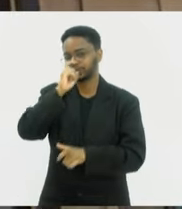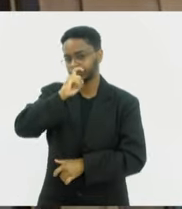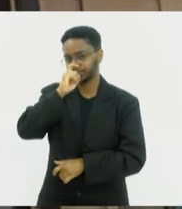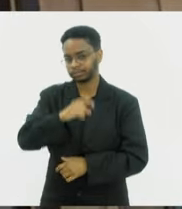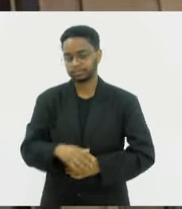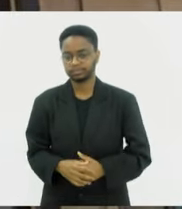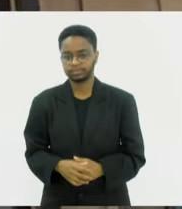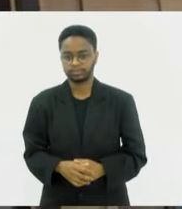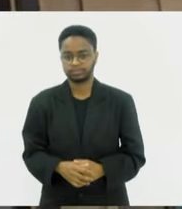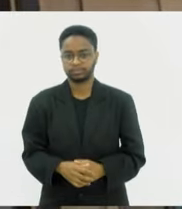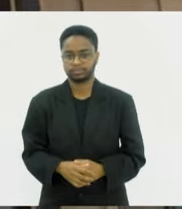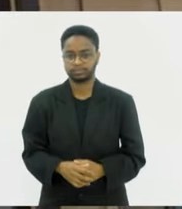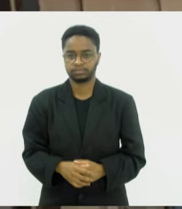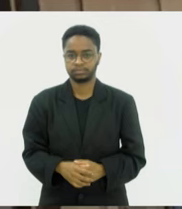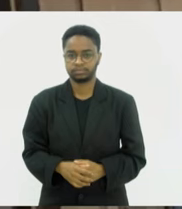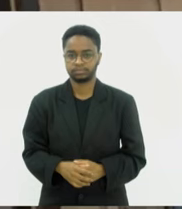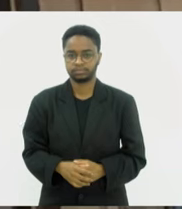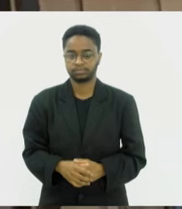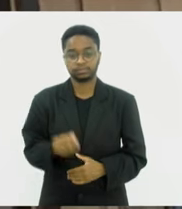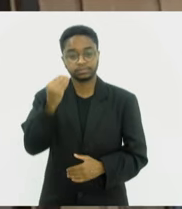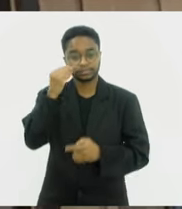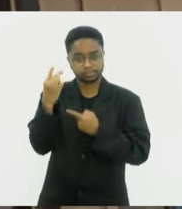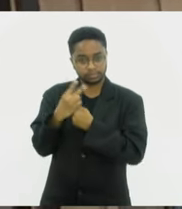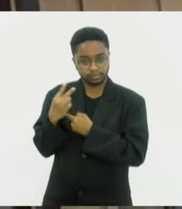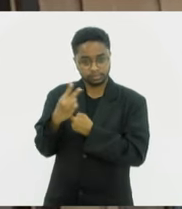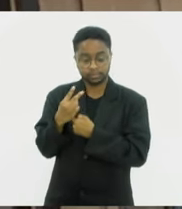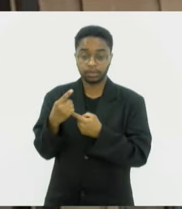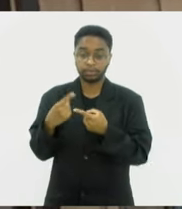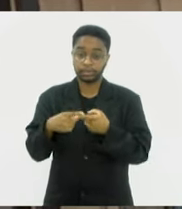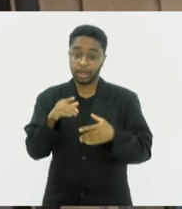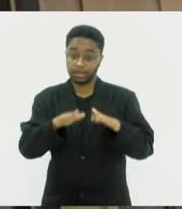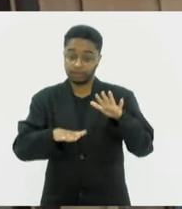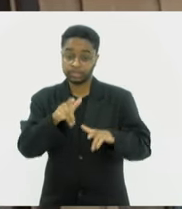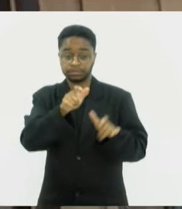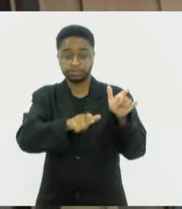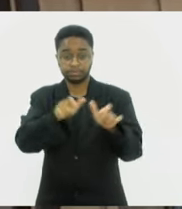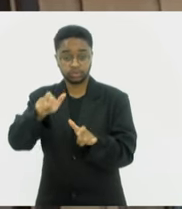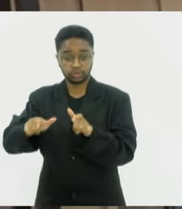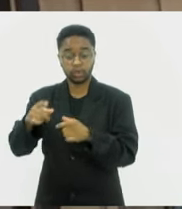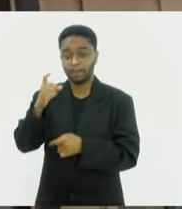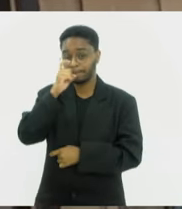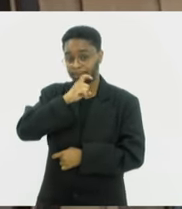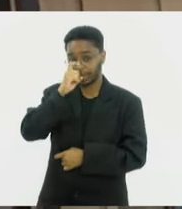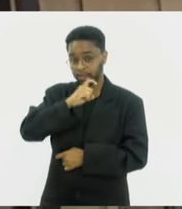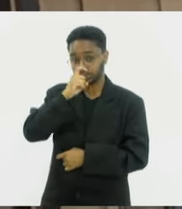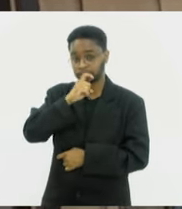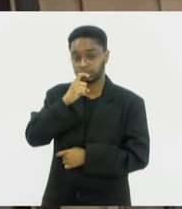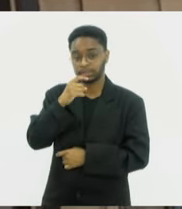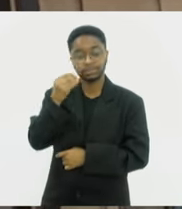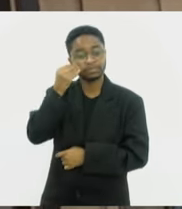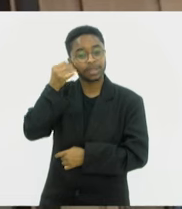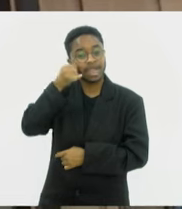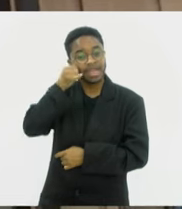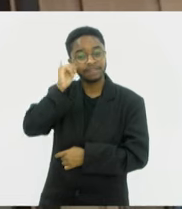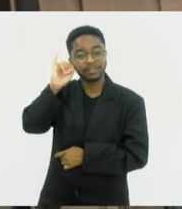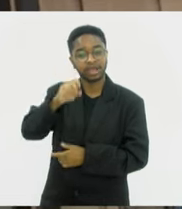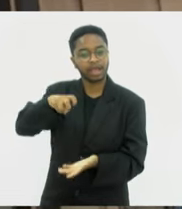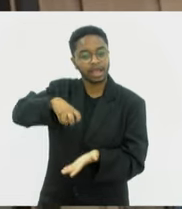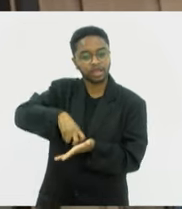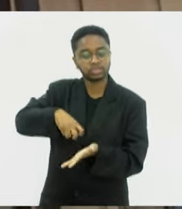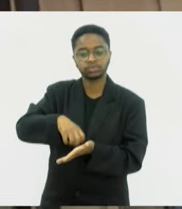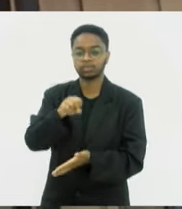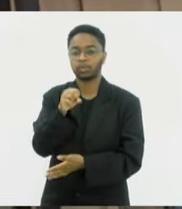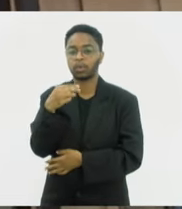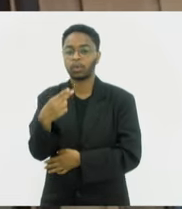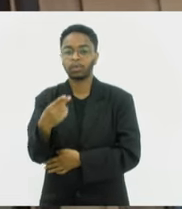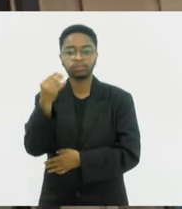mentir. Autopreservação. Muitas vezes, as pessoas, elas mentem para evitar punição ou